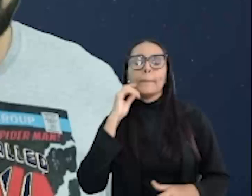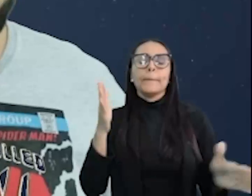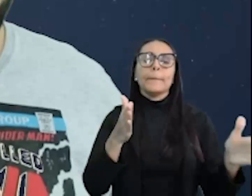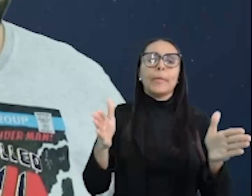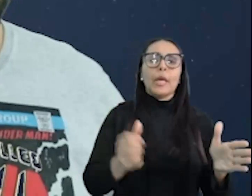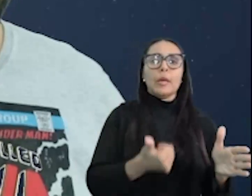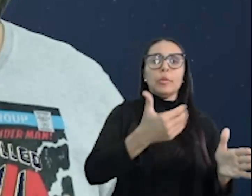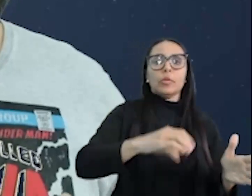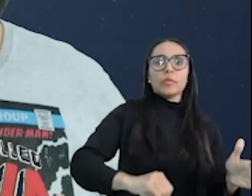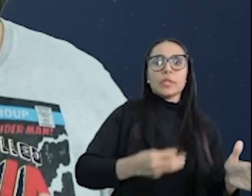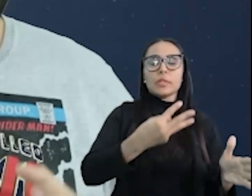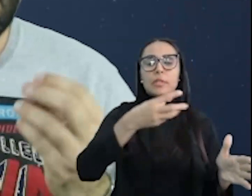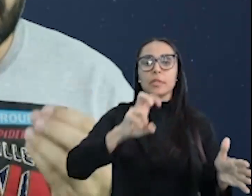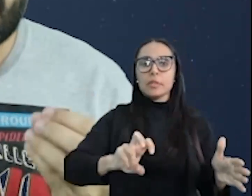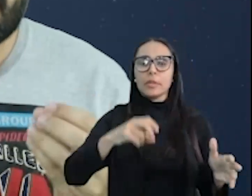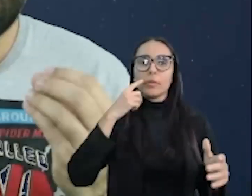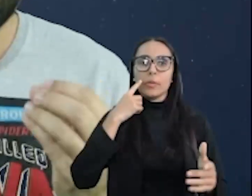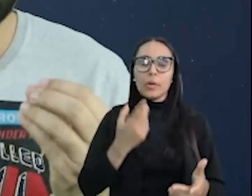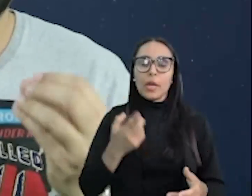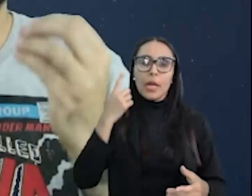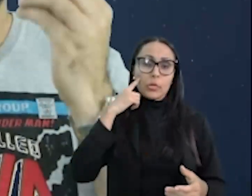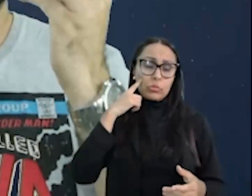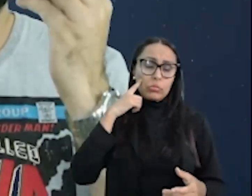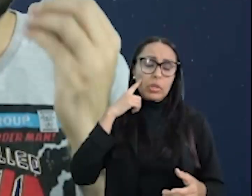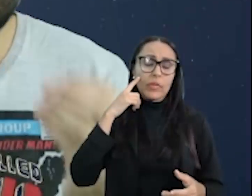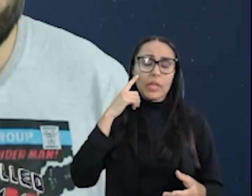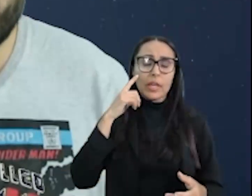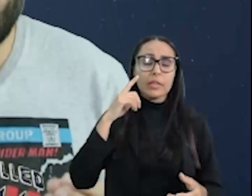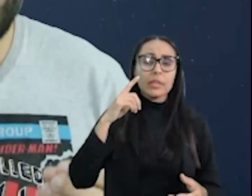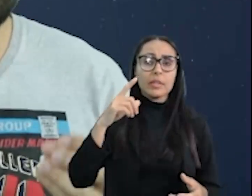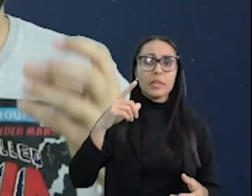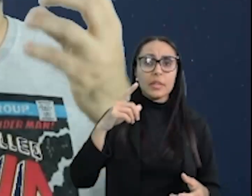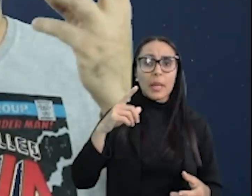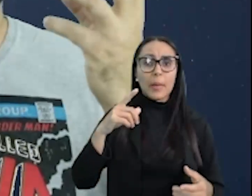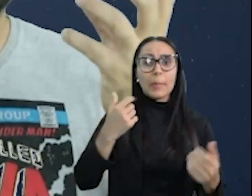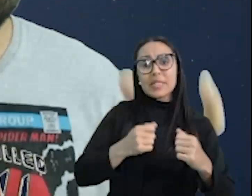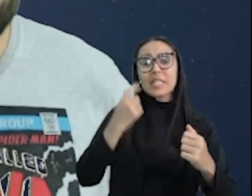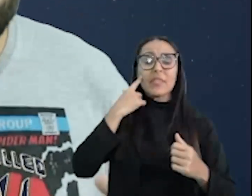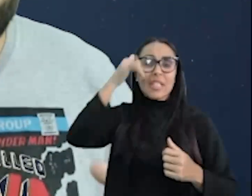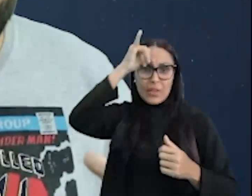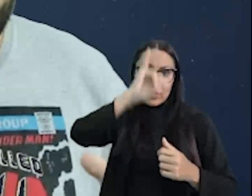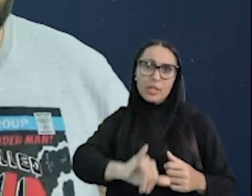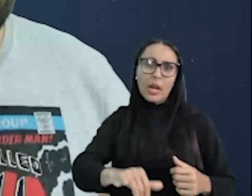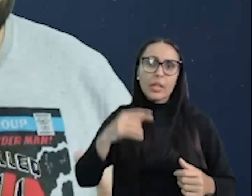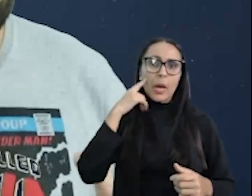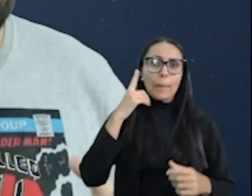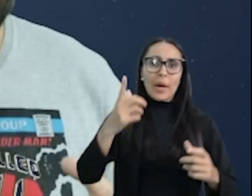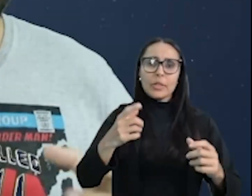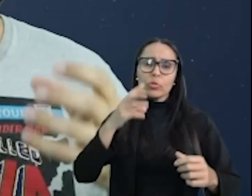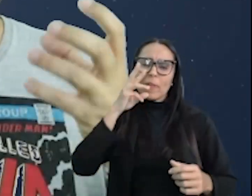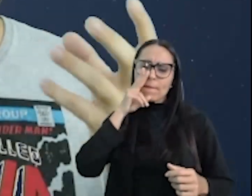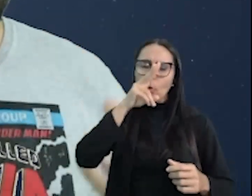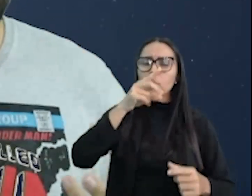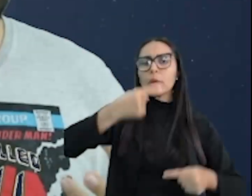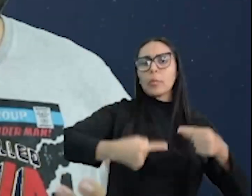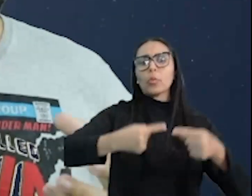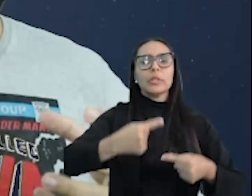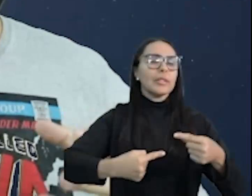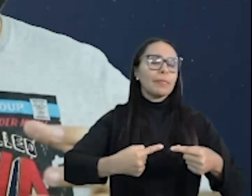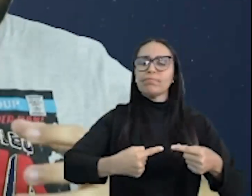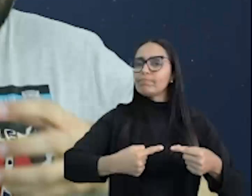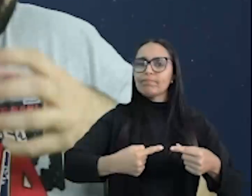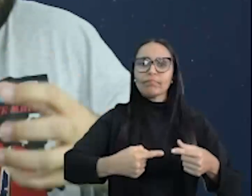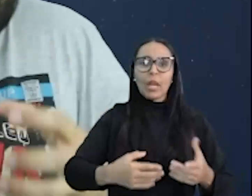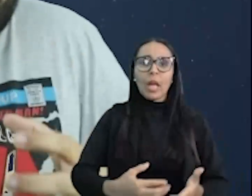1935. Isso deveria ter sido evitado, mas por não ter força política, nem